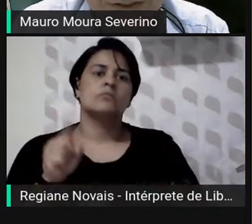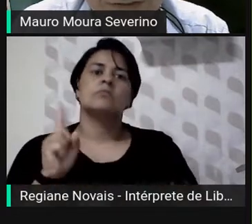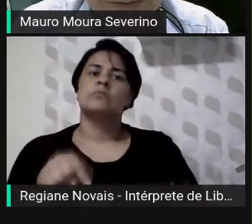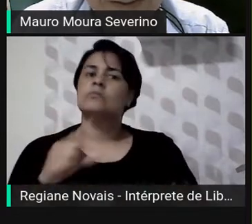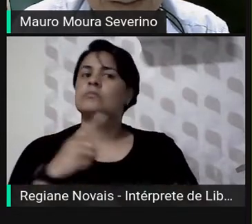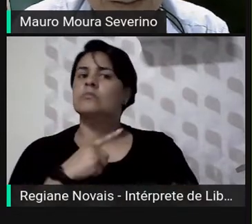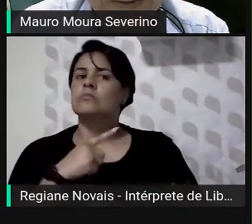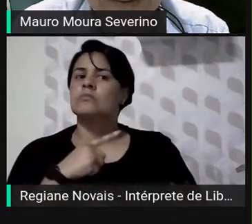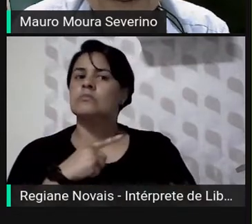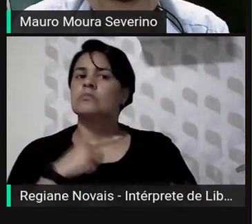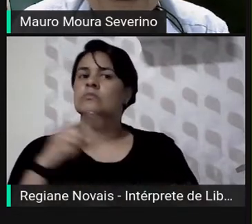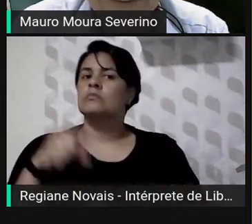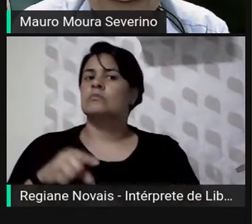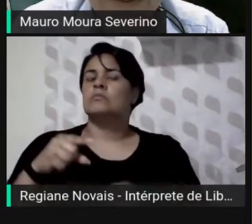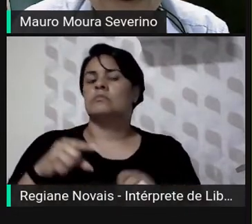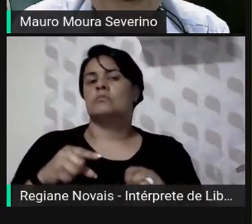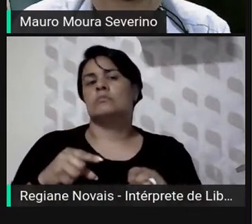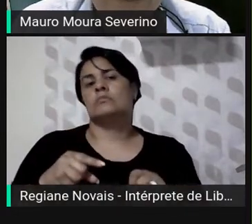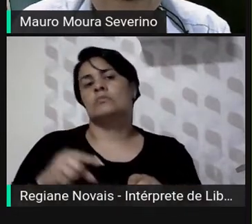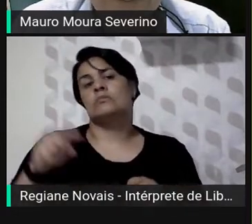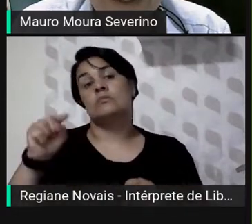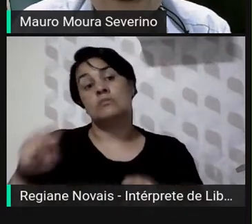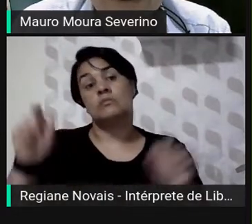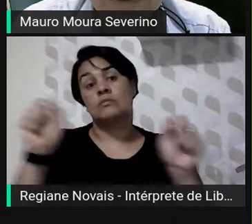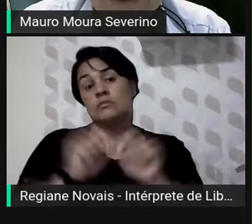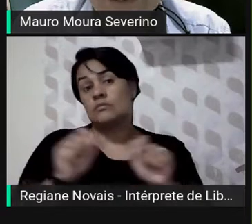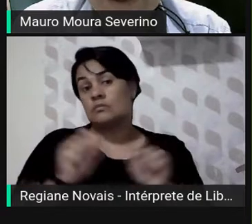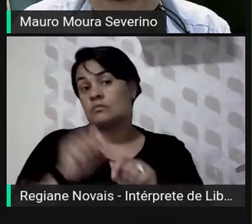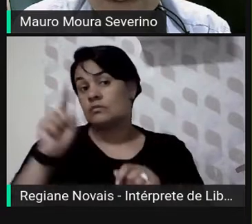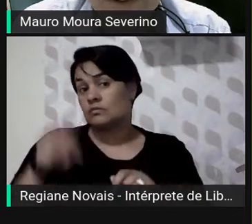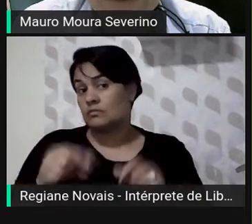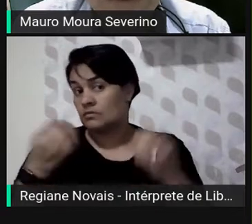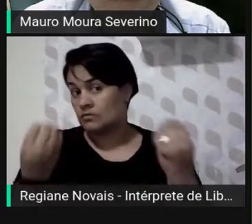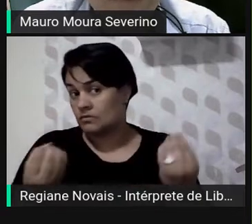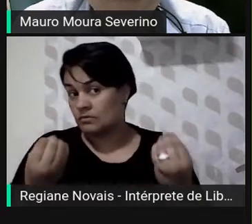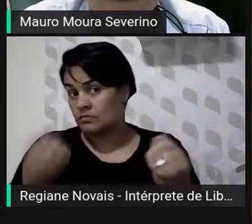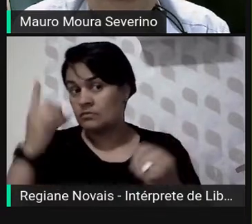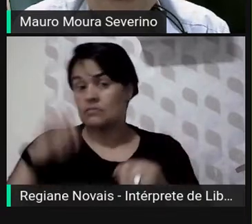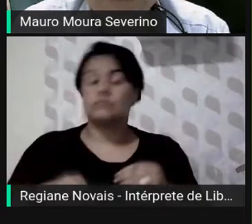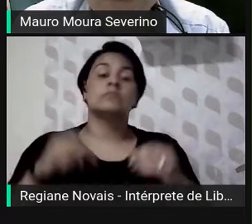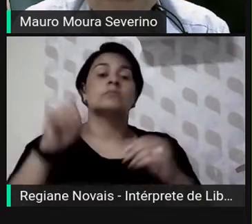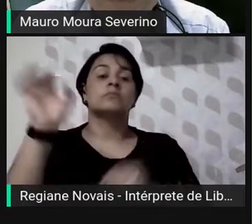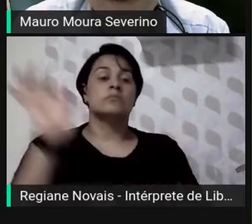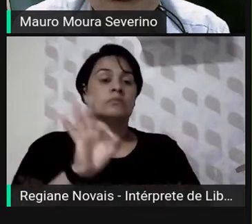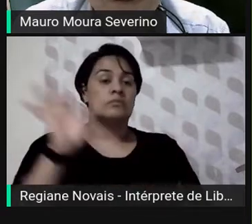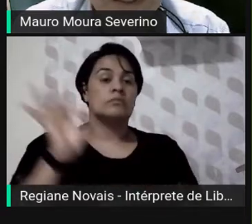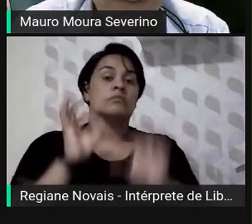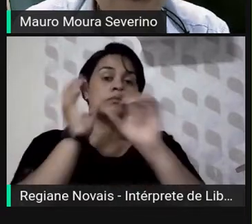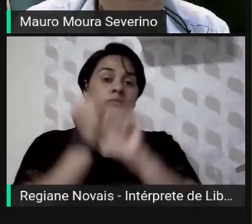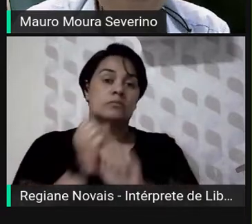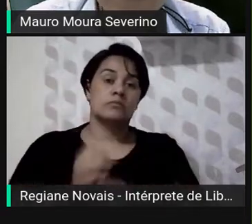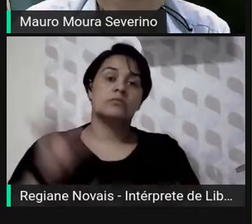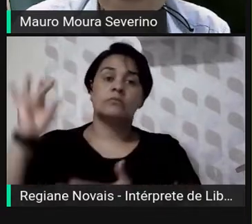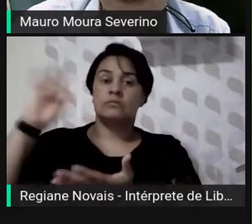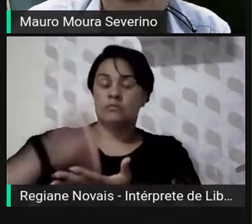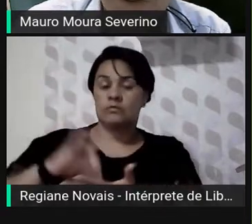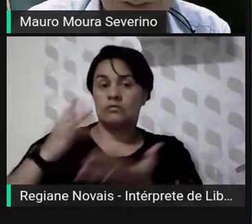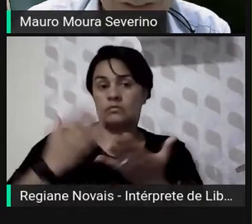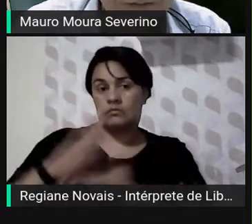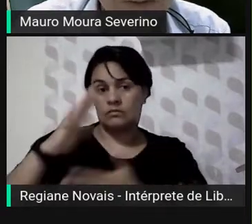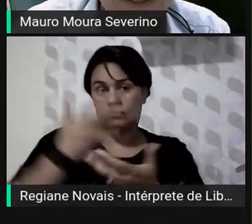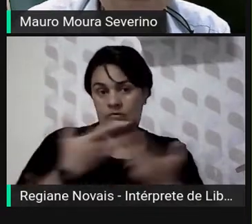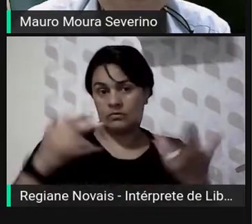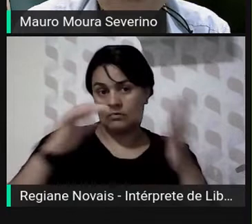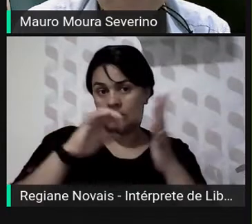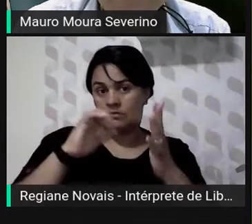administrativa, ela é feita por meio de um percentual de execução satisfatória dessa atividade, que é